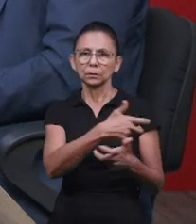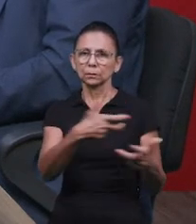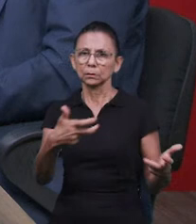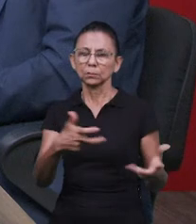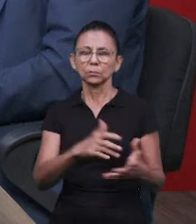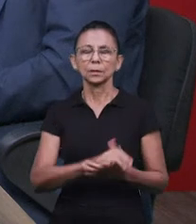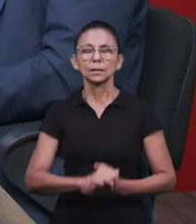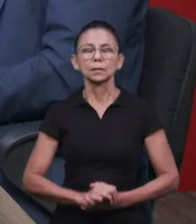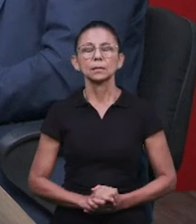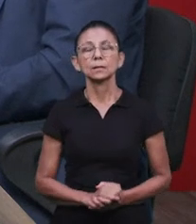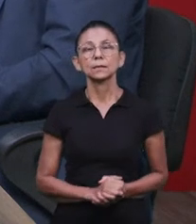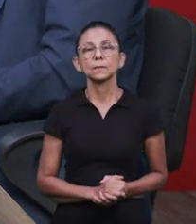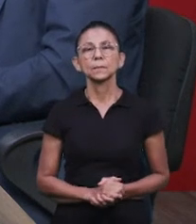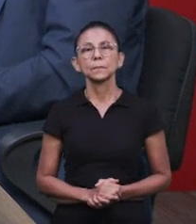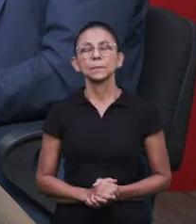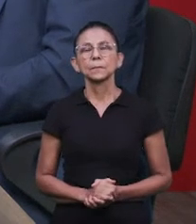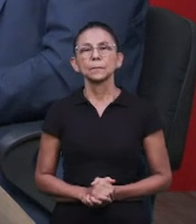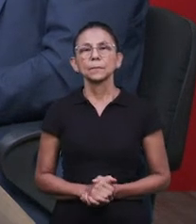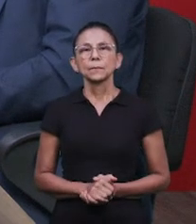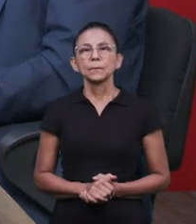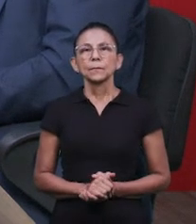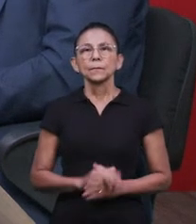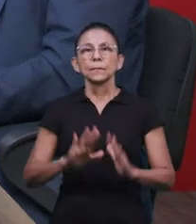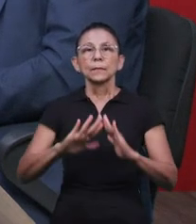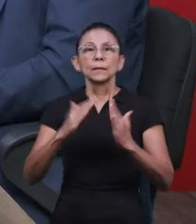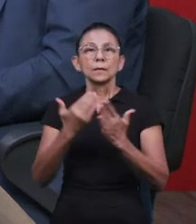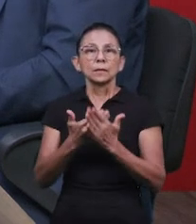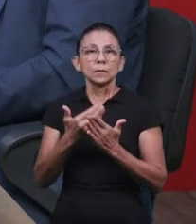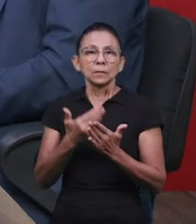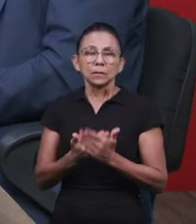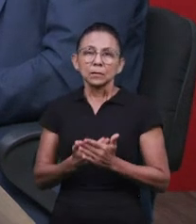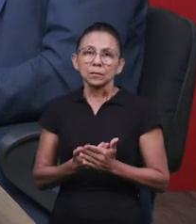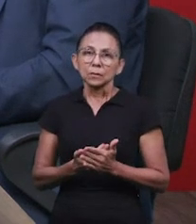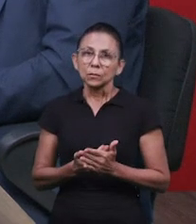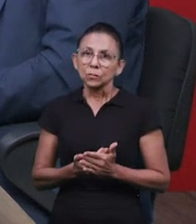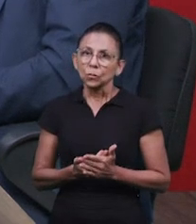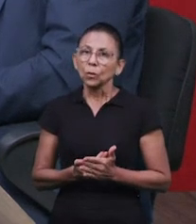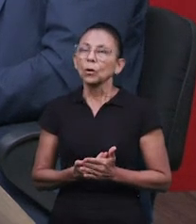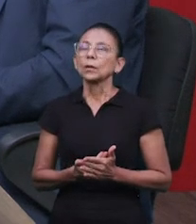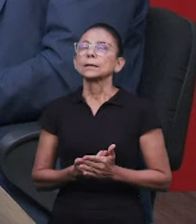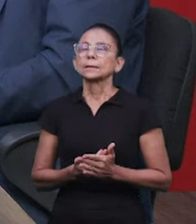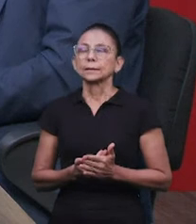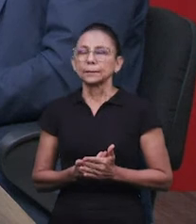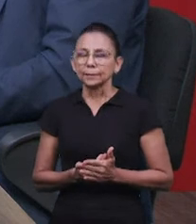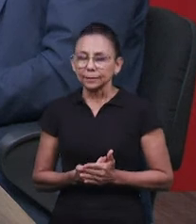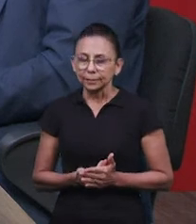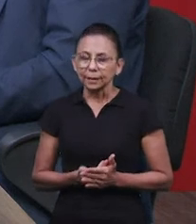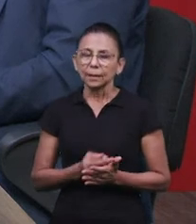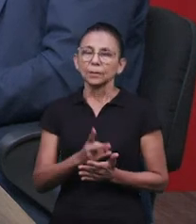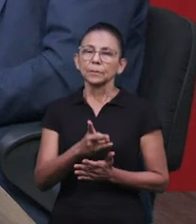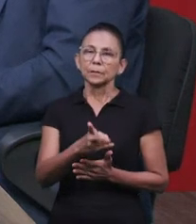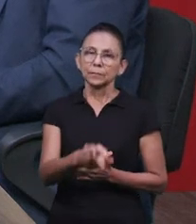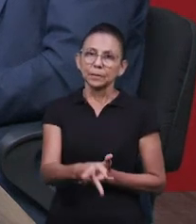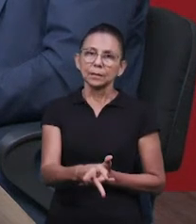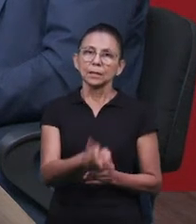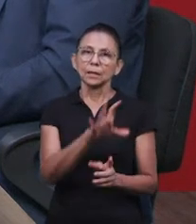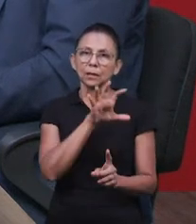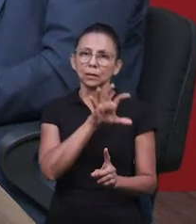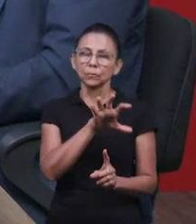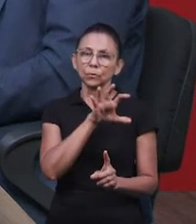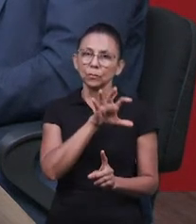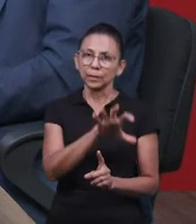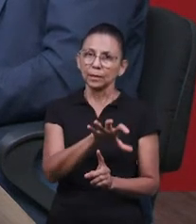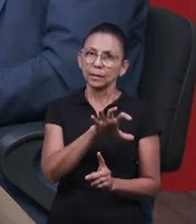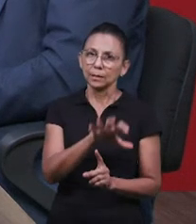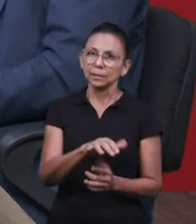Luiz Eugênio leu, a que a irmã citou, nas escolas isso é muito massivo. É massivo. E a BNCC